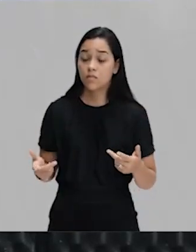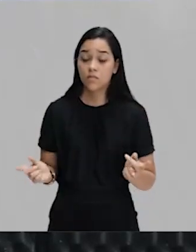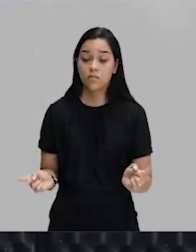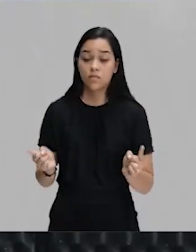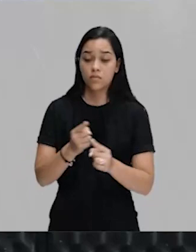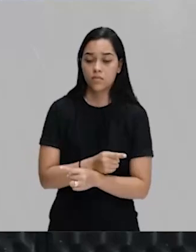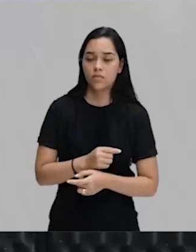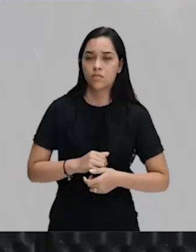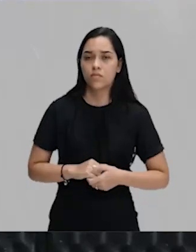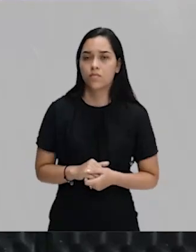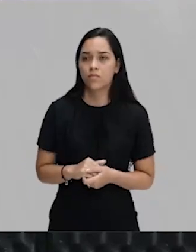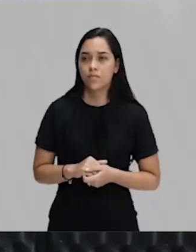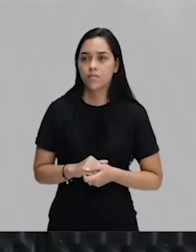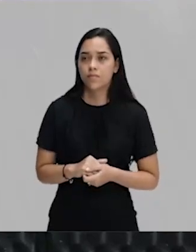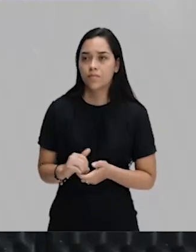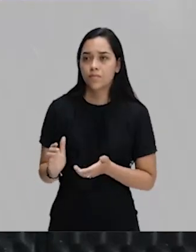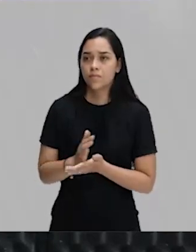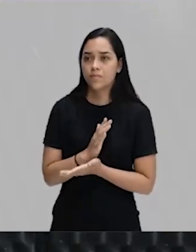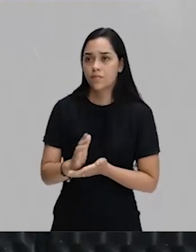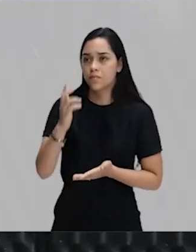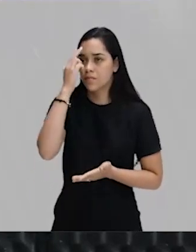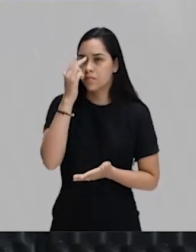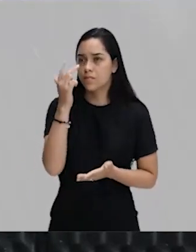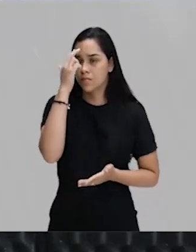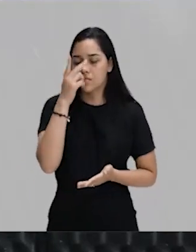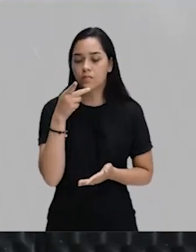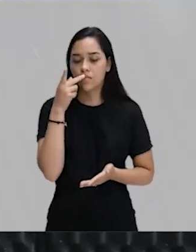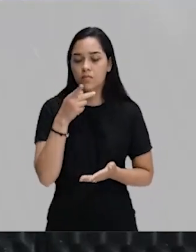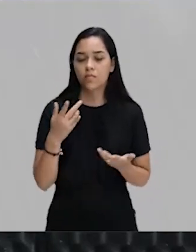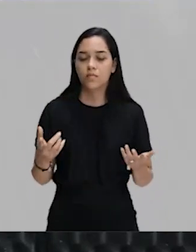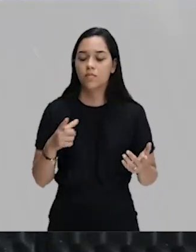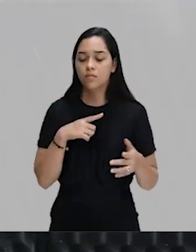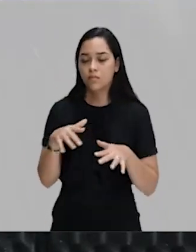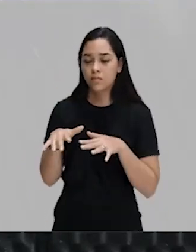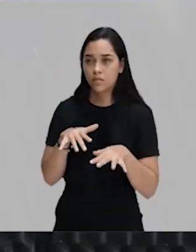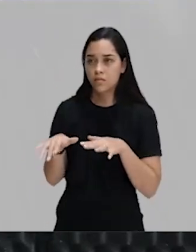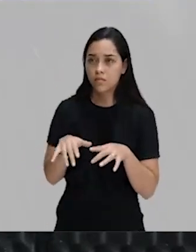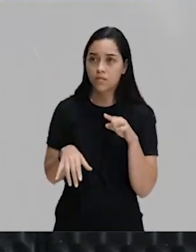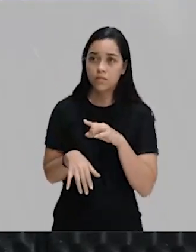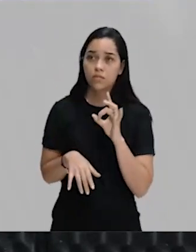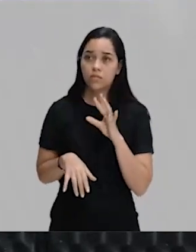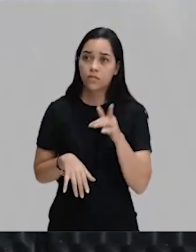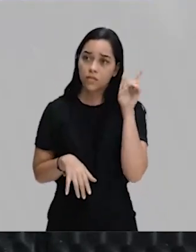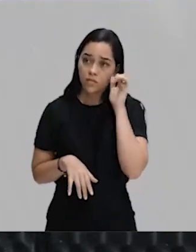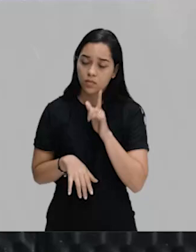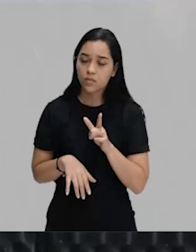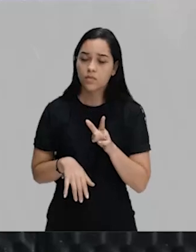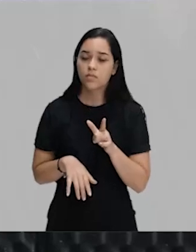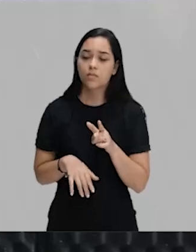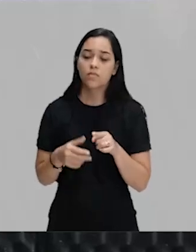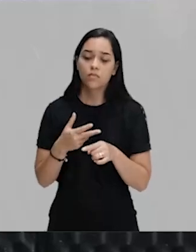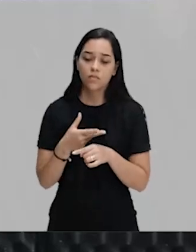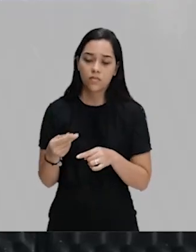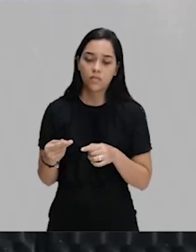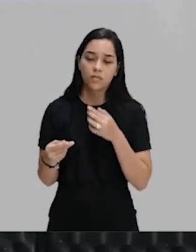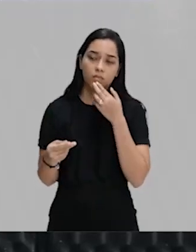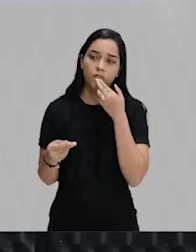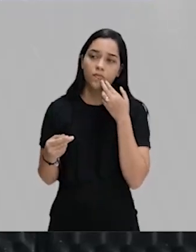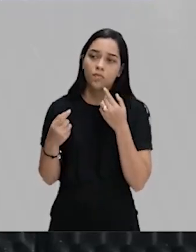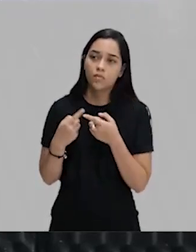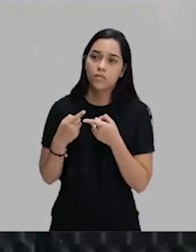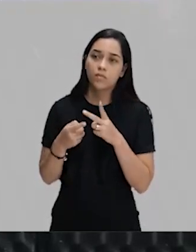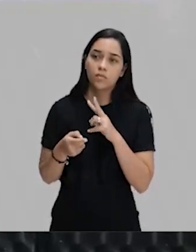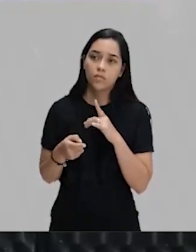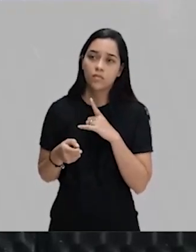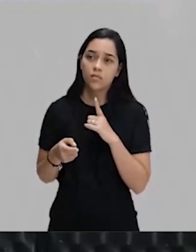contradições. Alguns historiadores chegam até a afirmar que o movimento republicano só consegue decolar porque ele vai